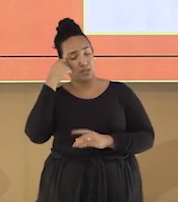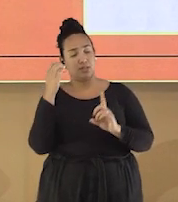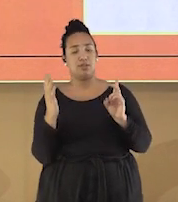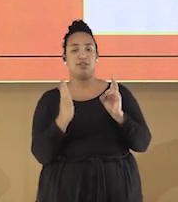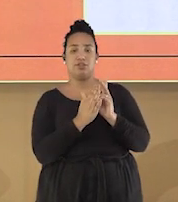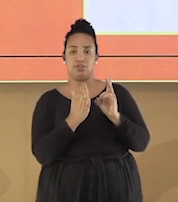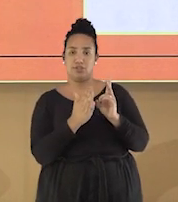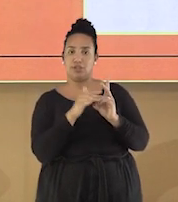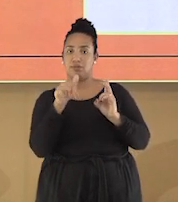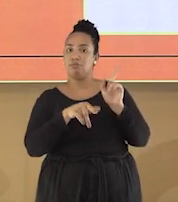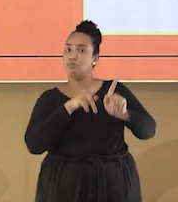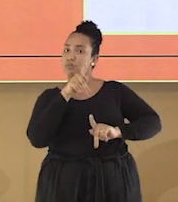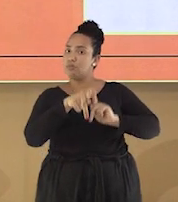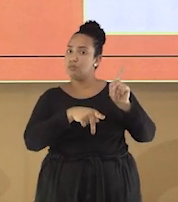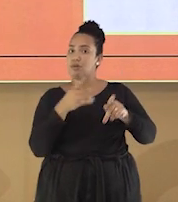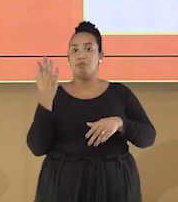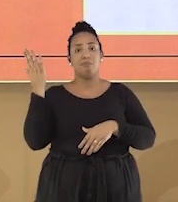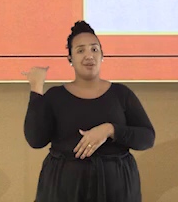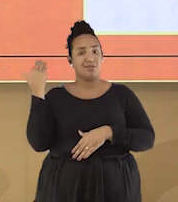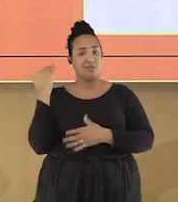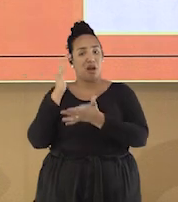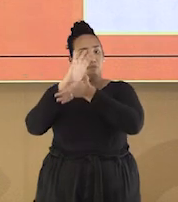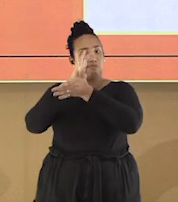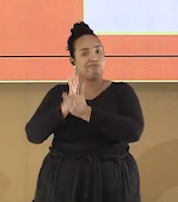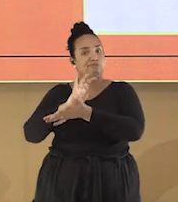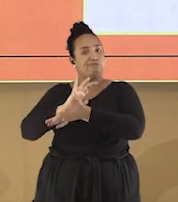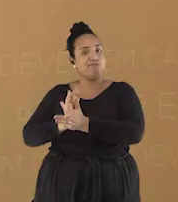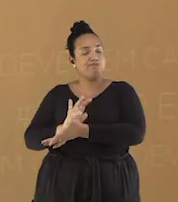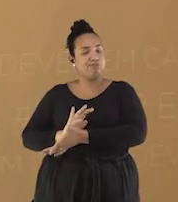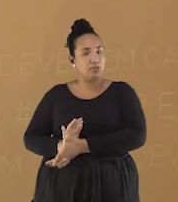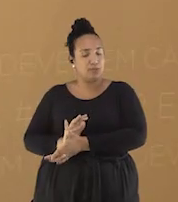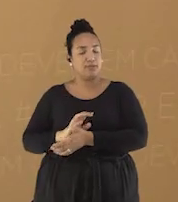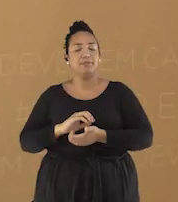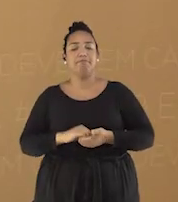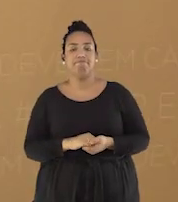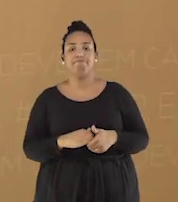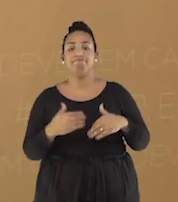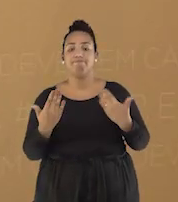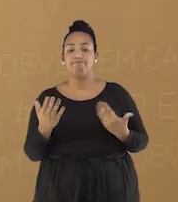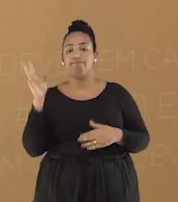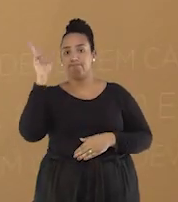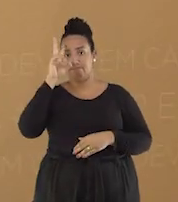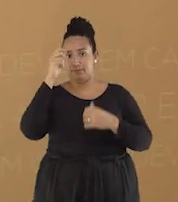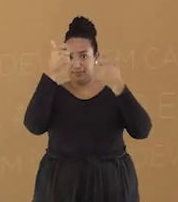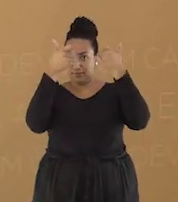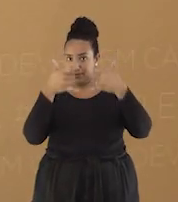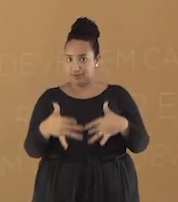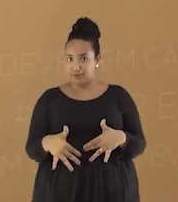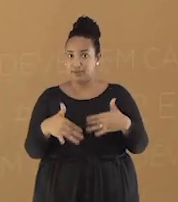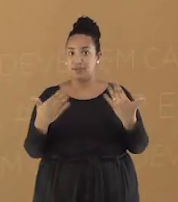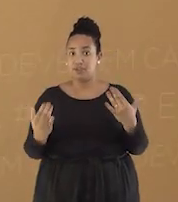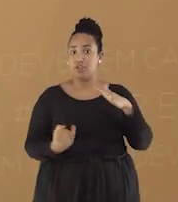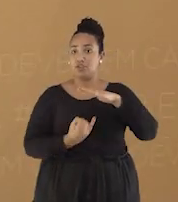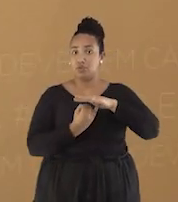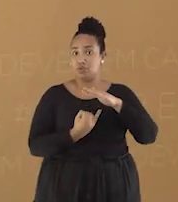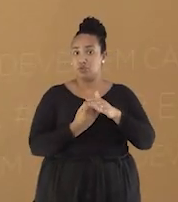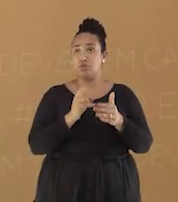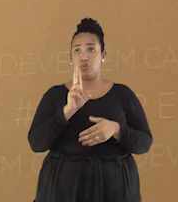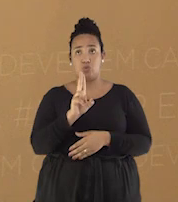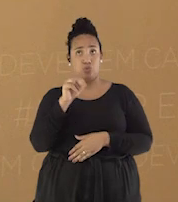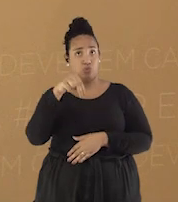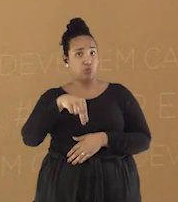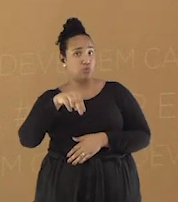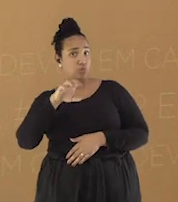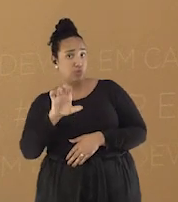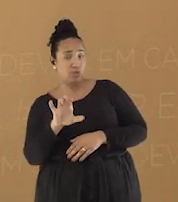que são populações historicamente excluídas do ambiente acadêmico. Como eu disse há pouco, a UNE sempre esteve antenada, por